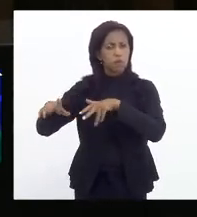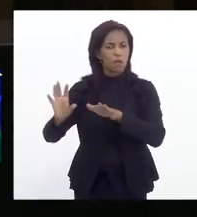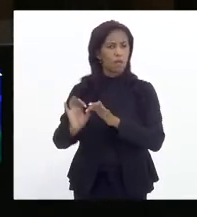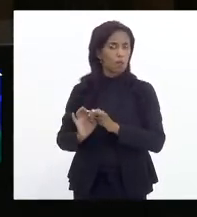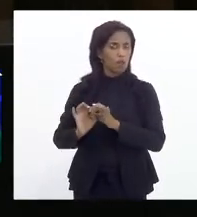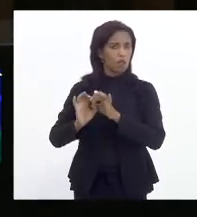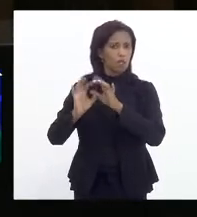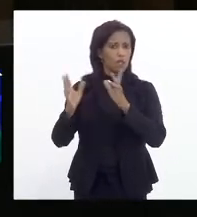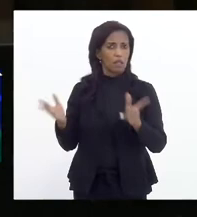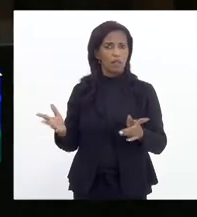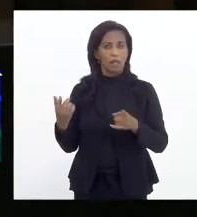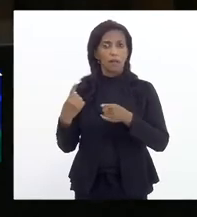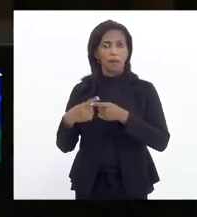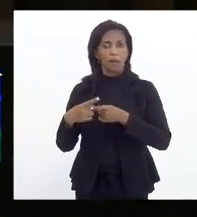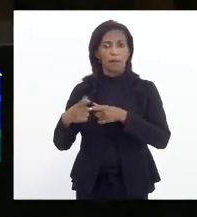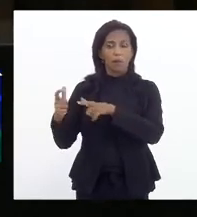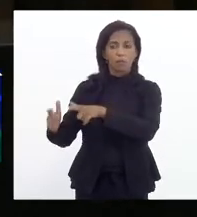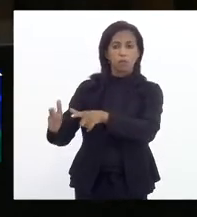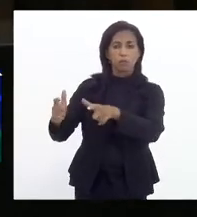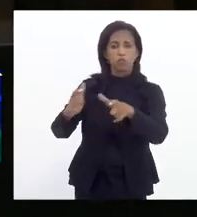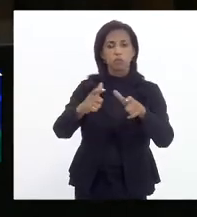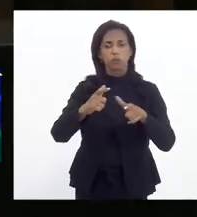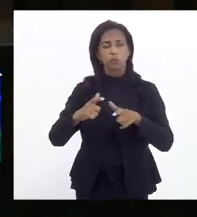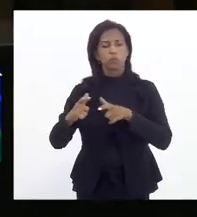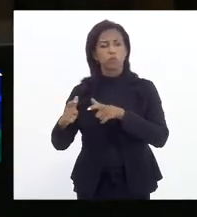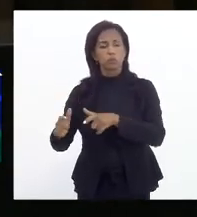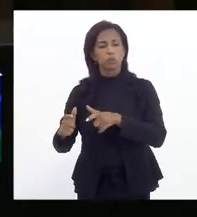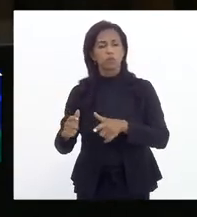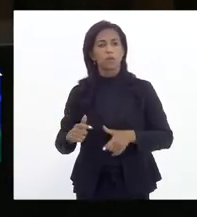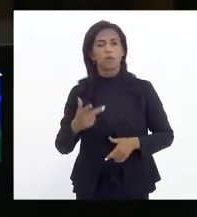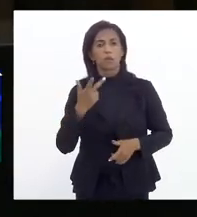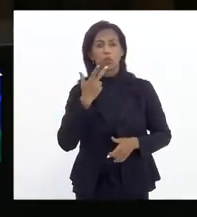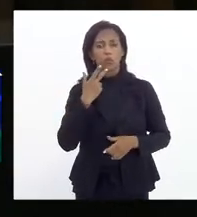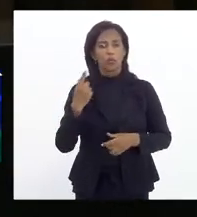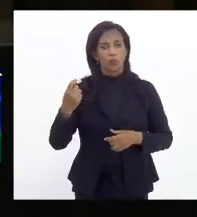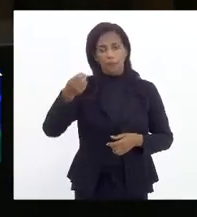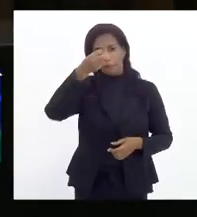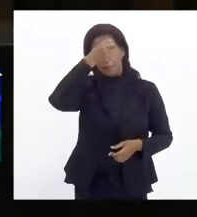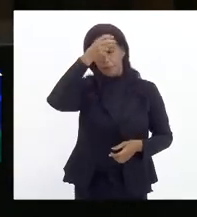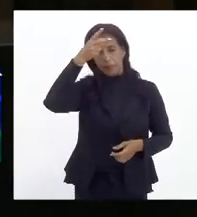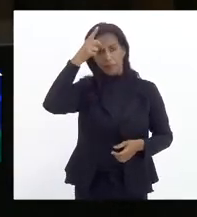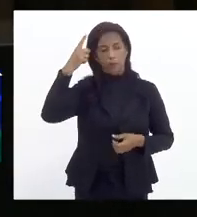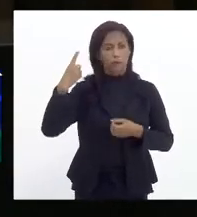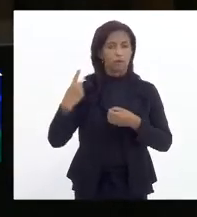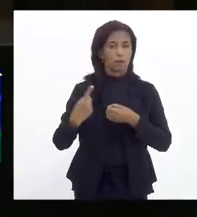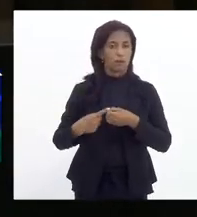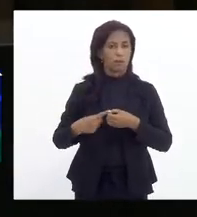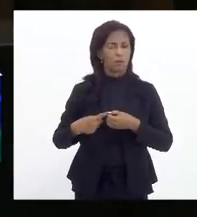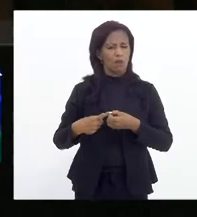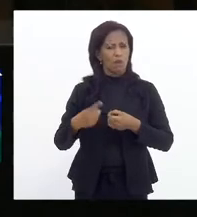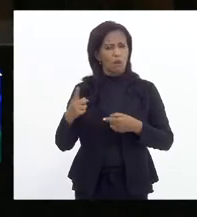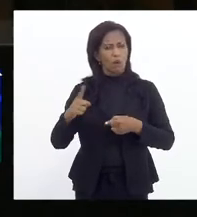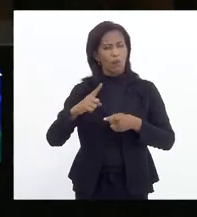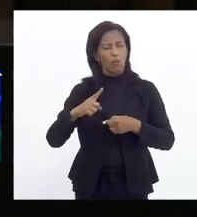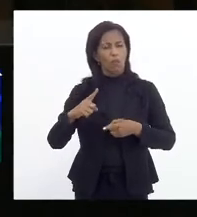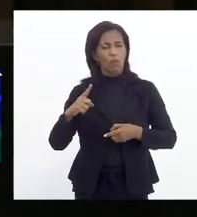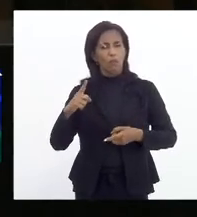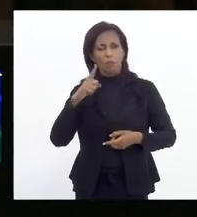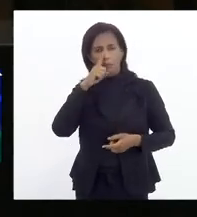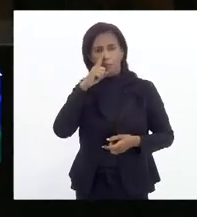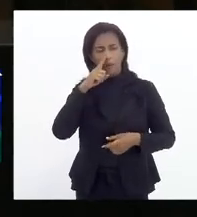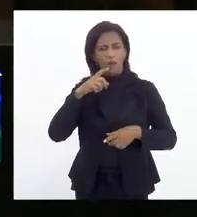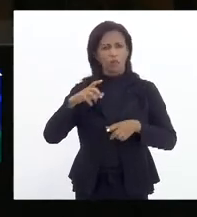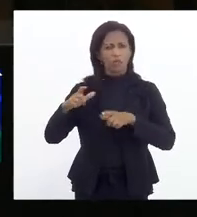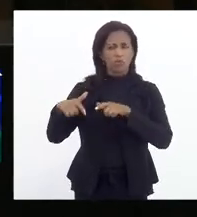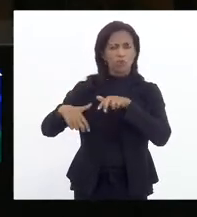pelos locais em que cita do município do Rio de Janeiro com grave violação à liberdade de